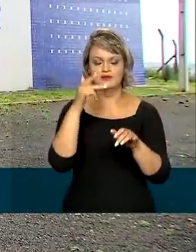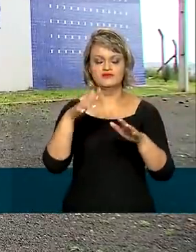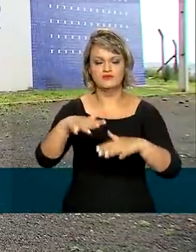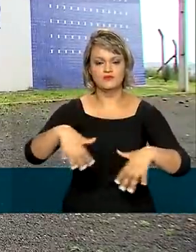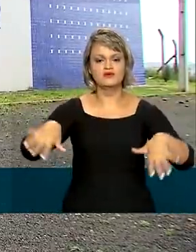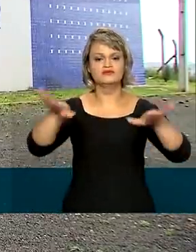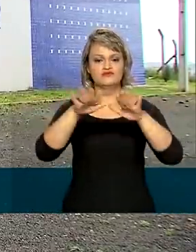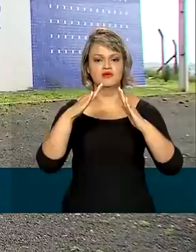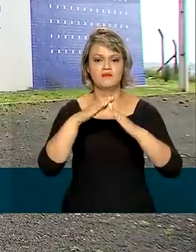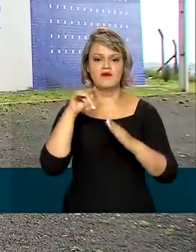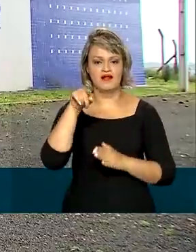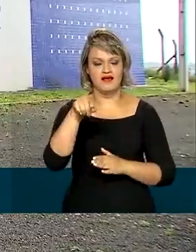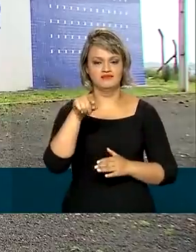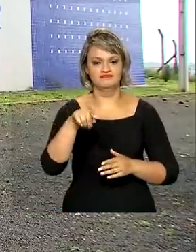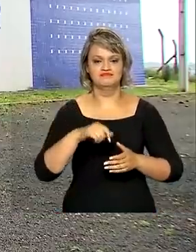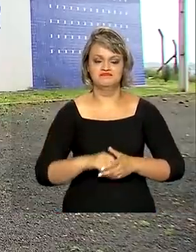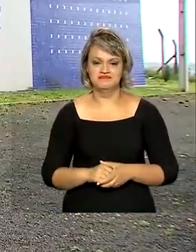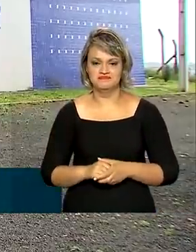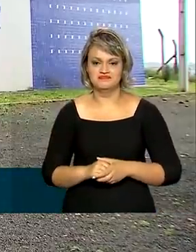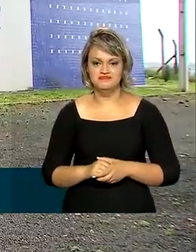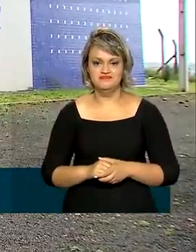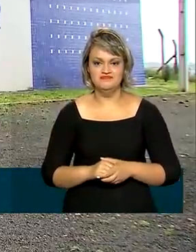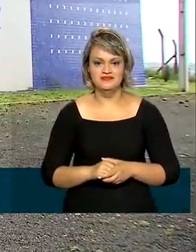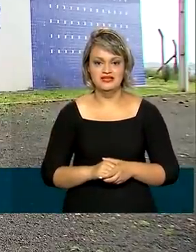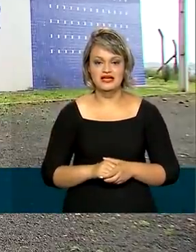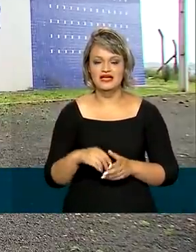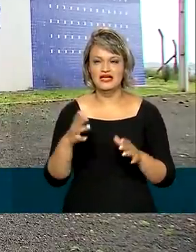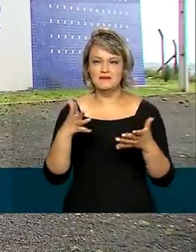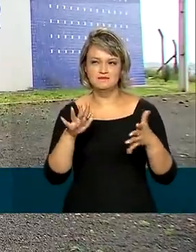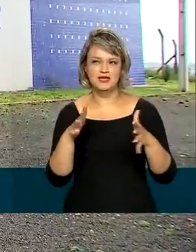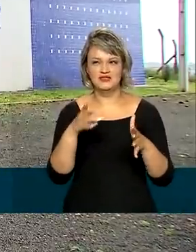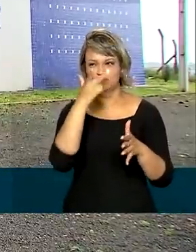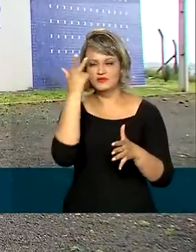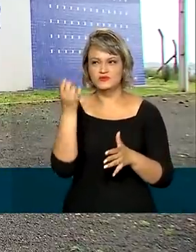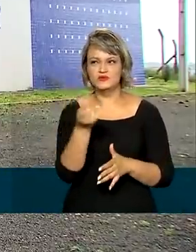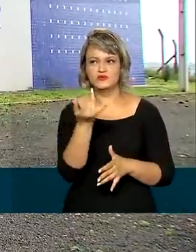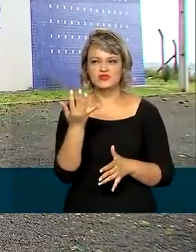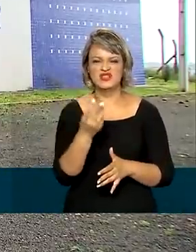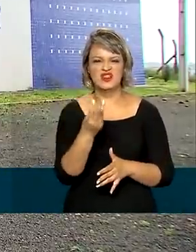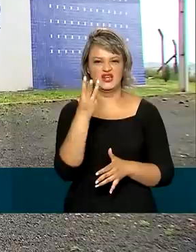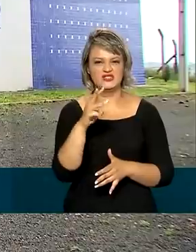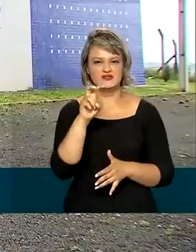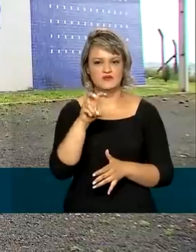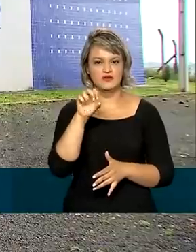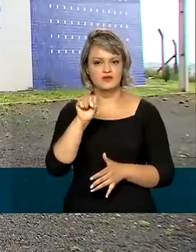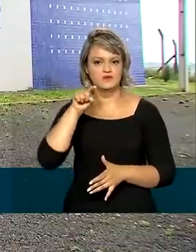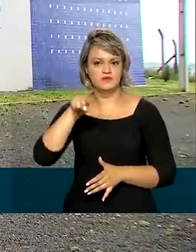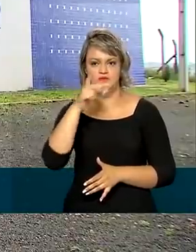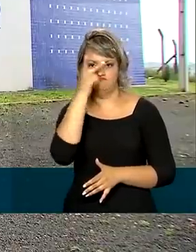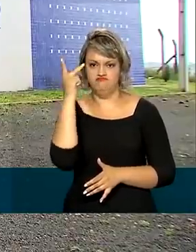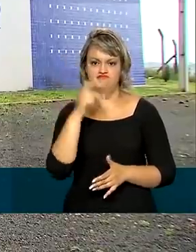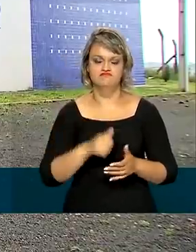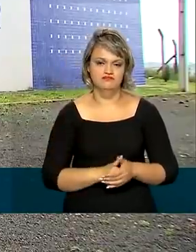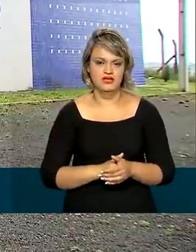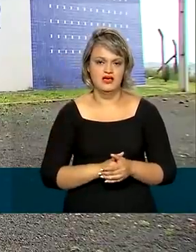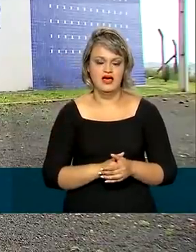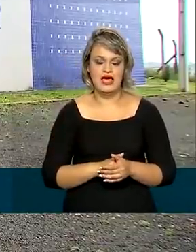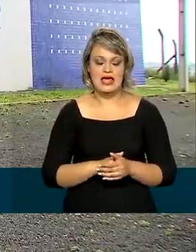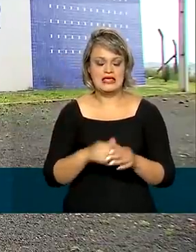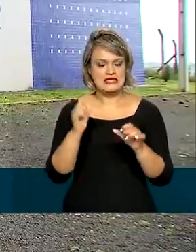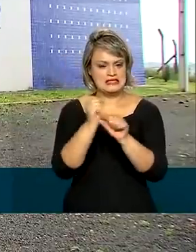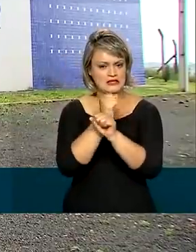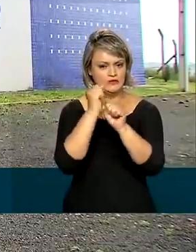toda a população aqui de Ponta Grossa, estimada em 358 mil pessoas. Ao todo, o